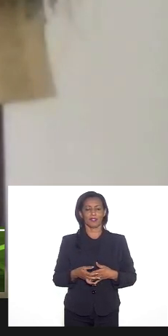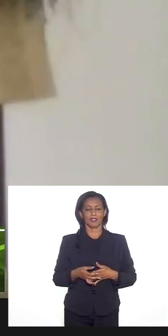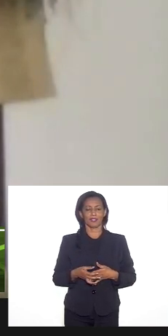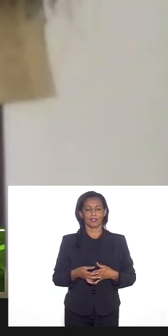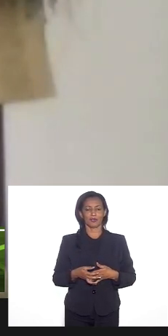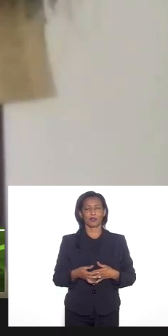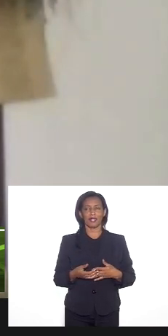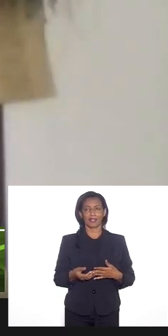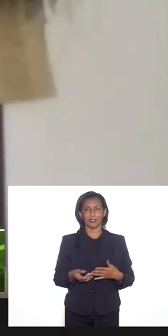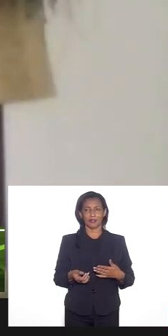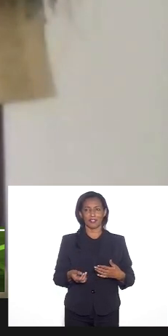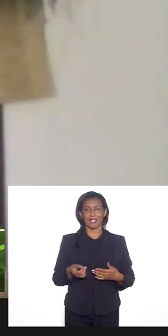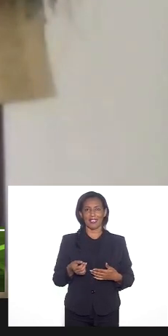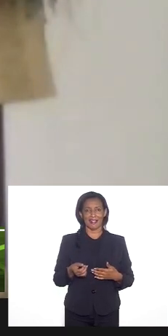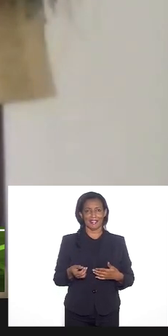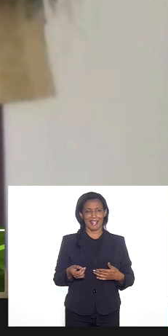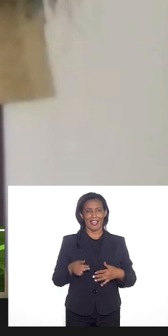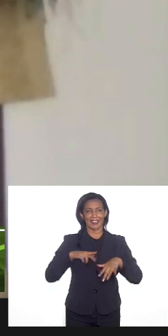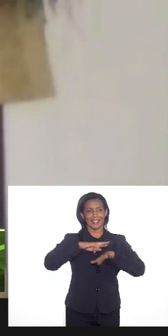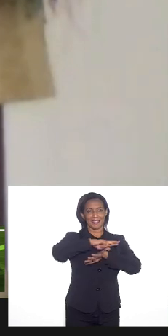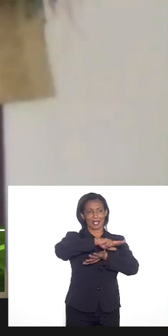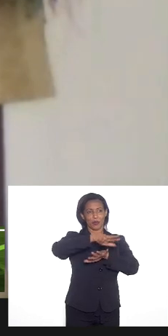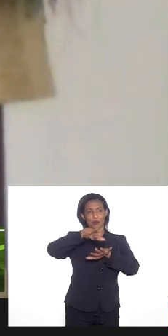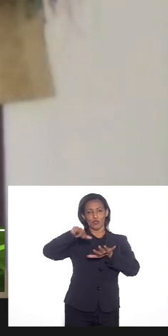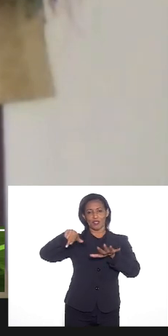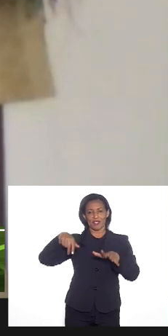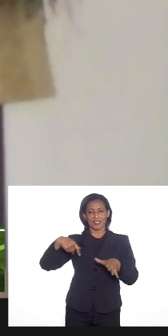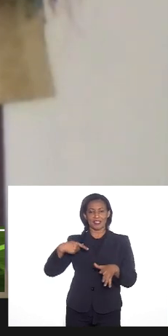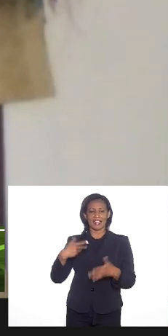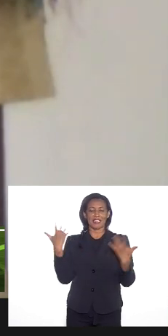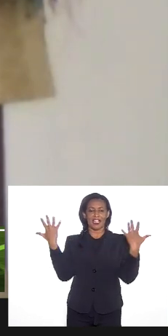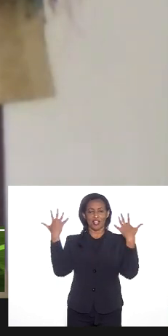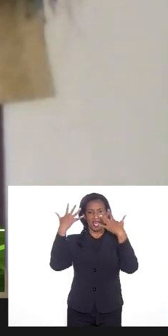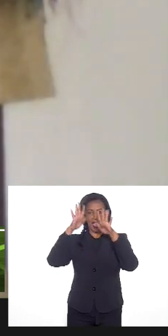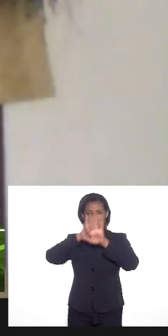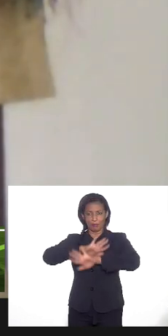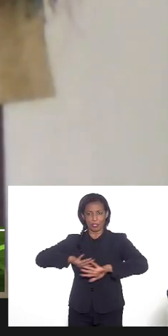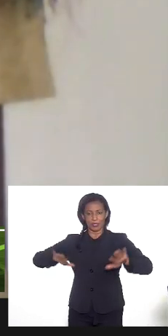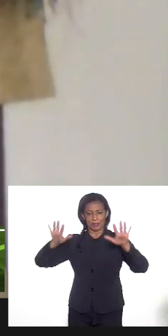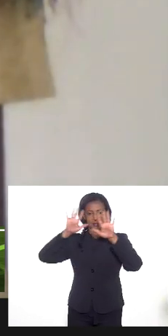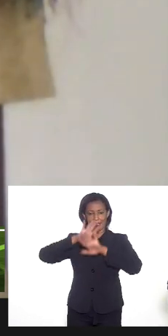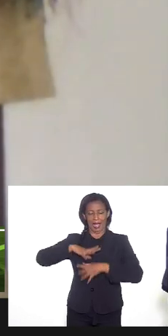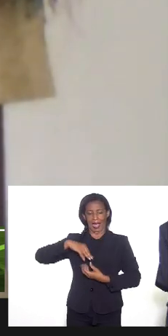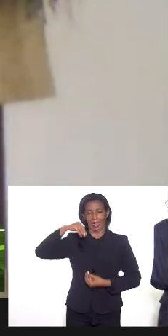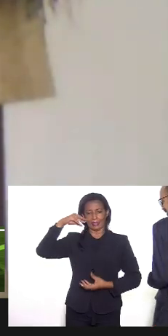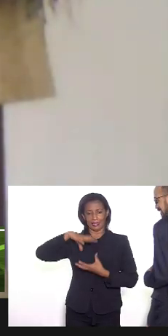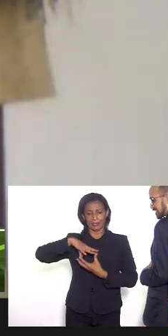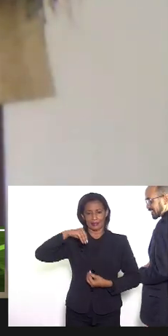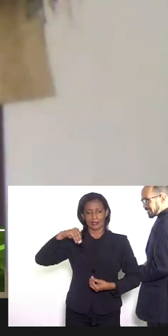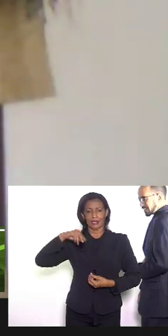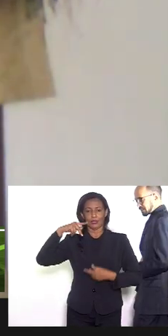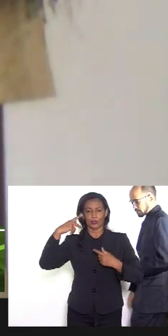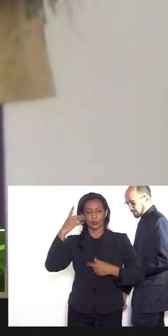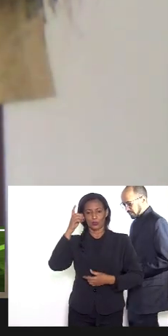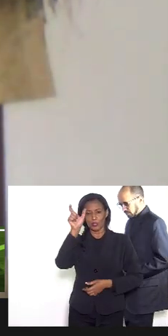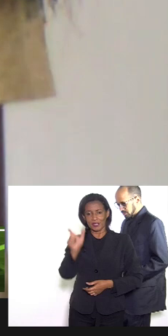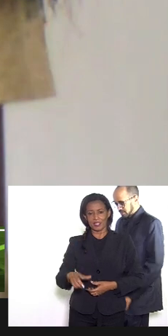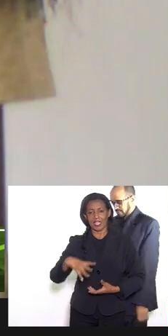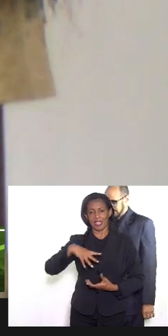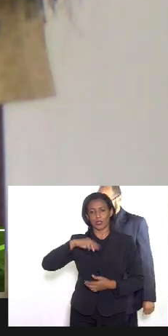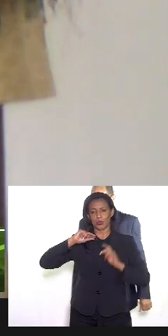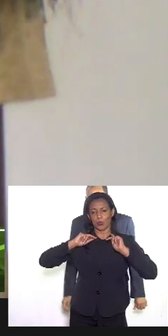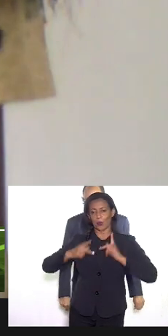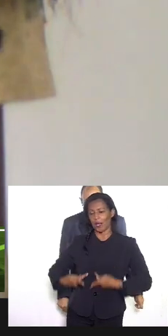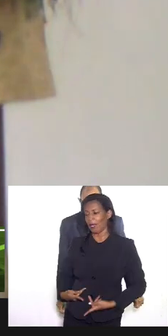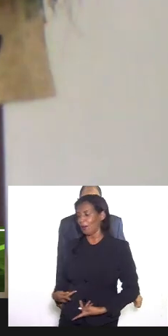dessa universalidade abstrata né os outros seres humanos é uma